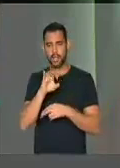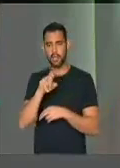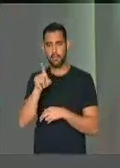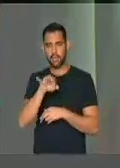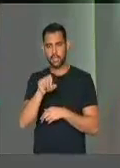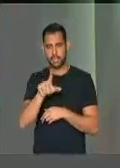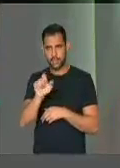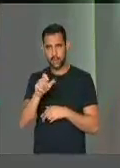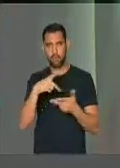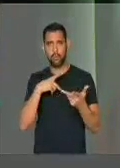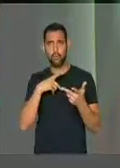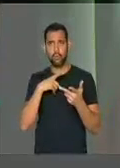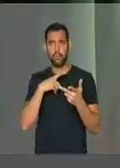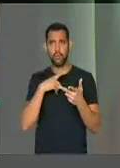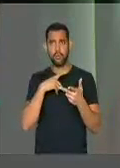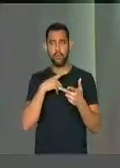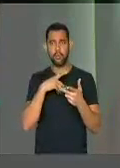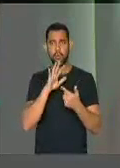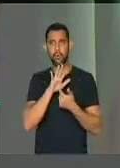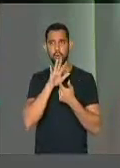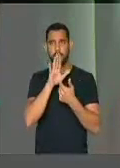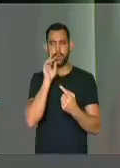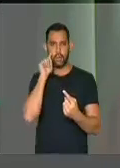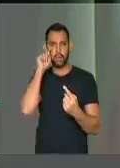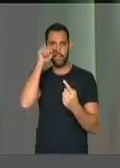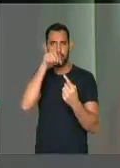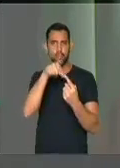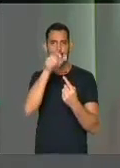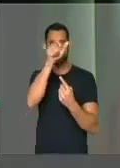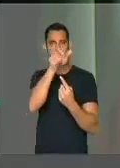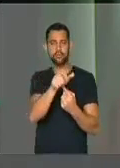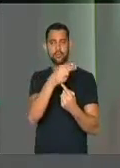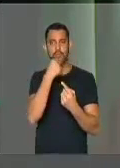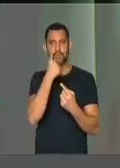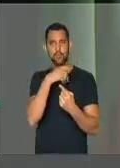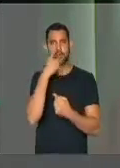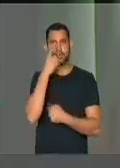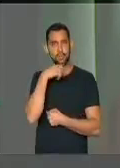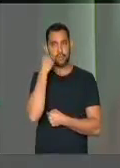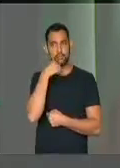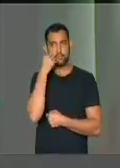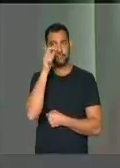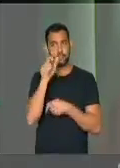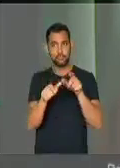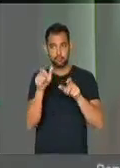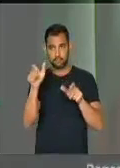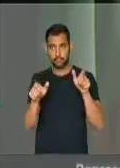coloca foco nos parlamentares.